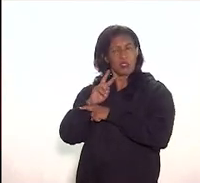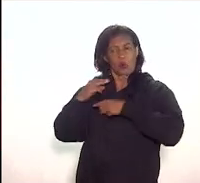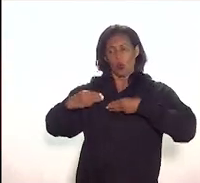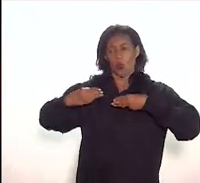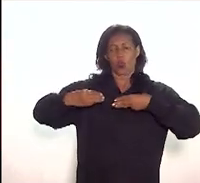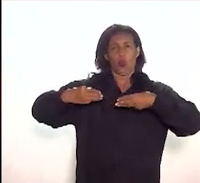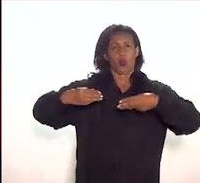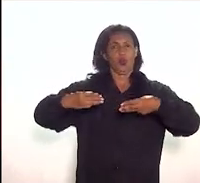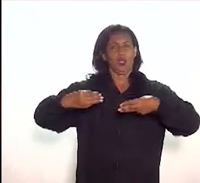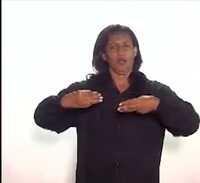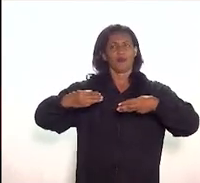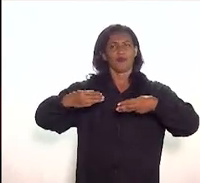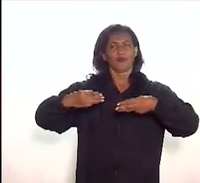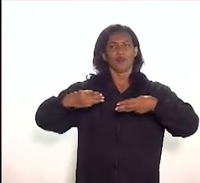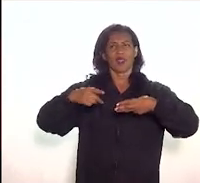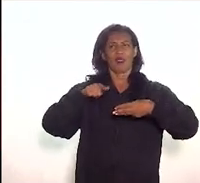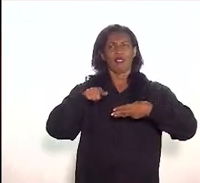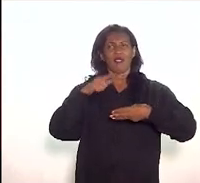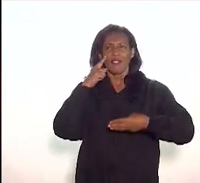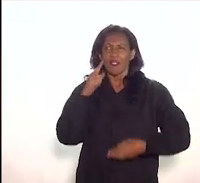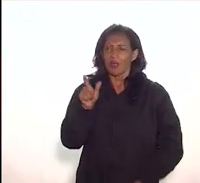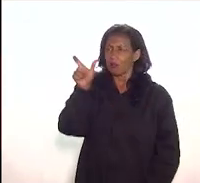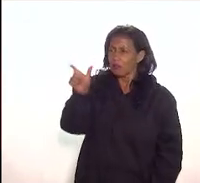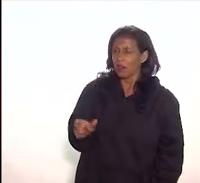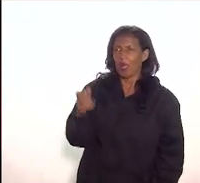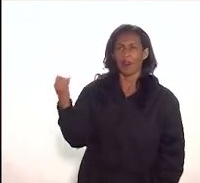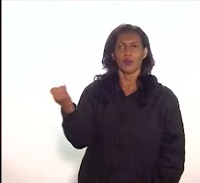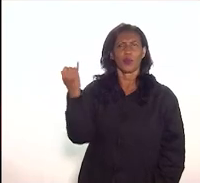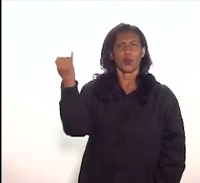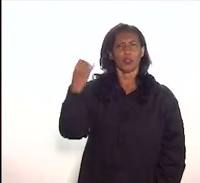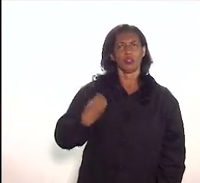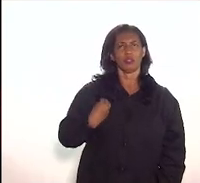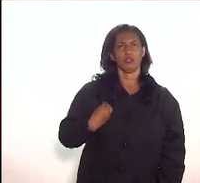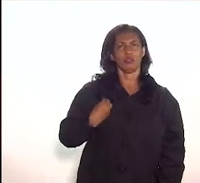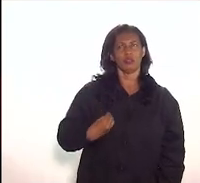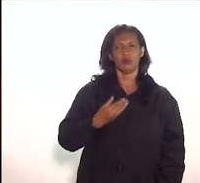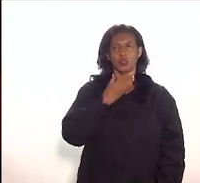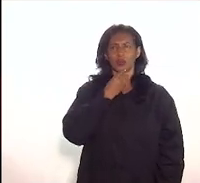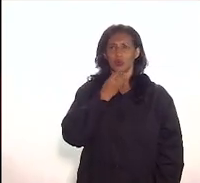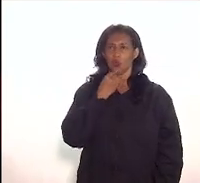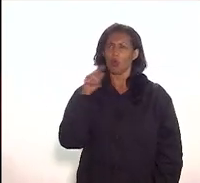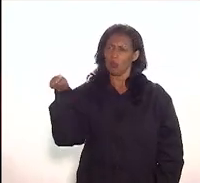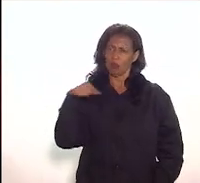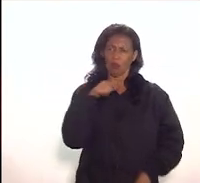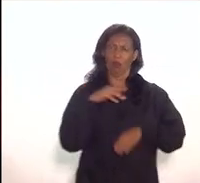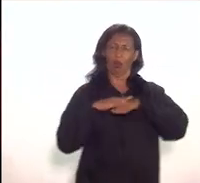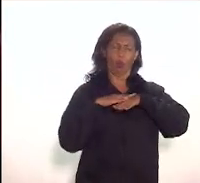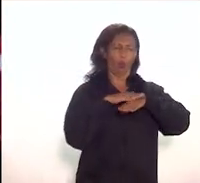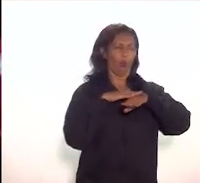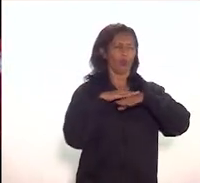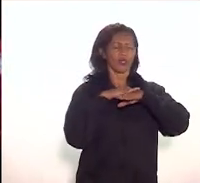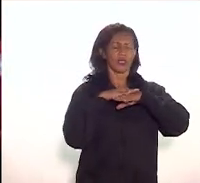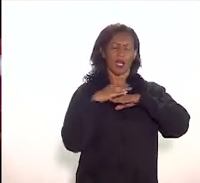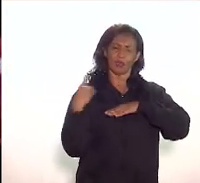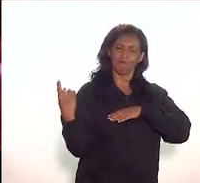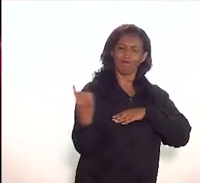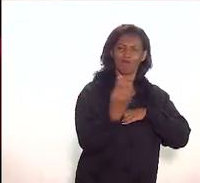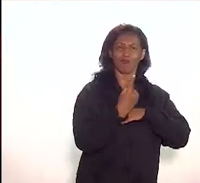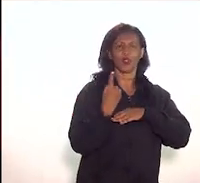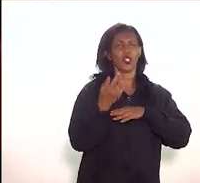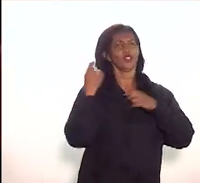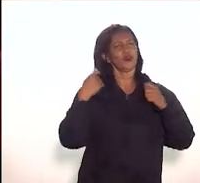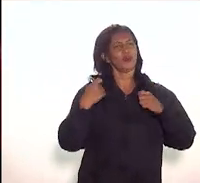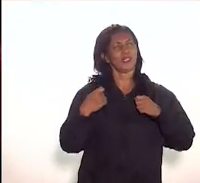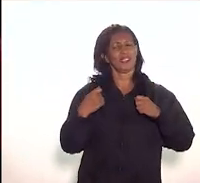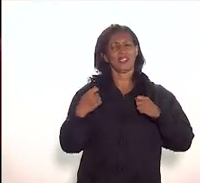importância do Carlos Lessa para o bairro do Catete eu fui falar com o museu da república eu disse nós precisamos homenagear